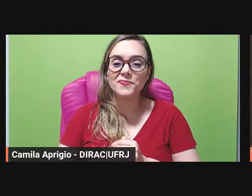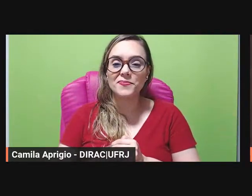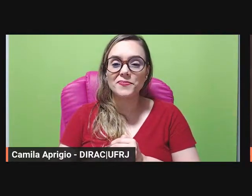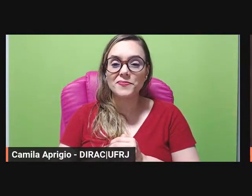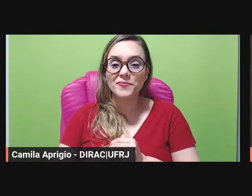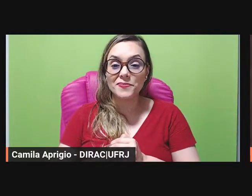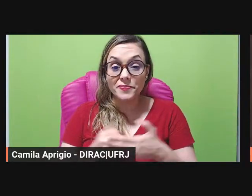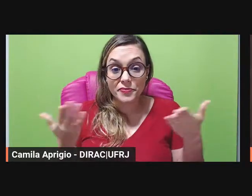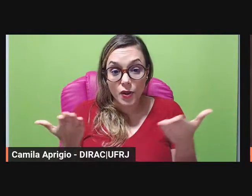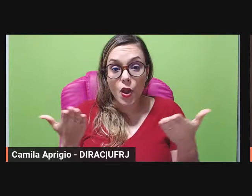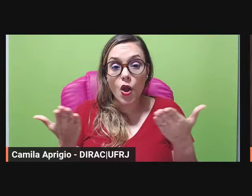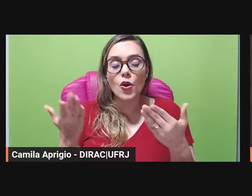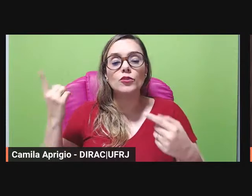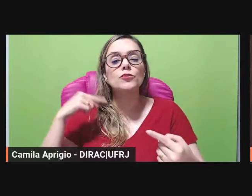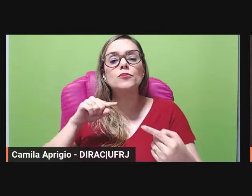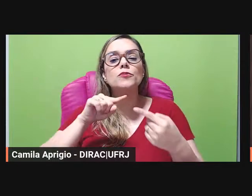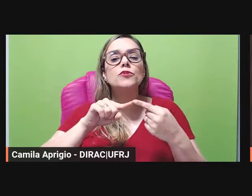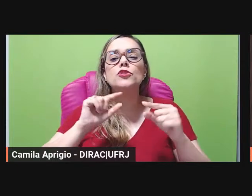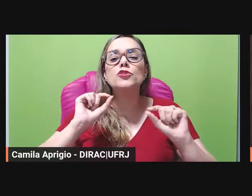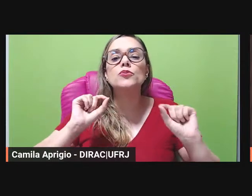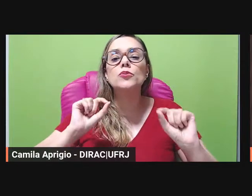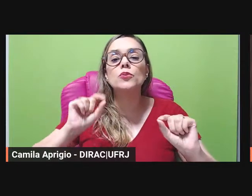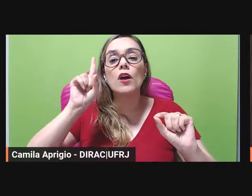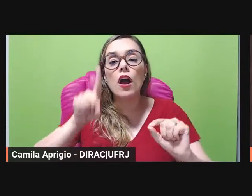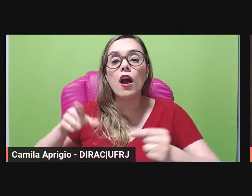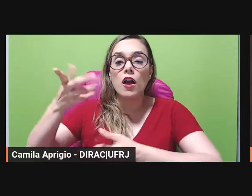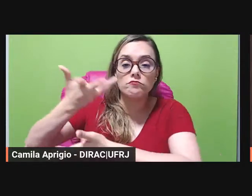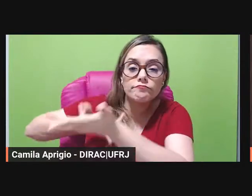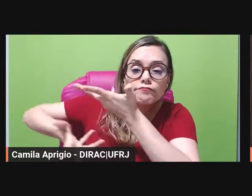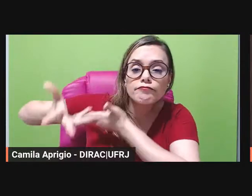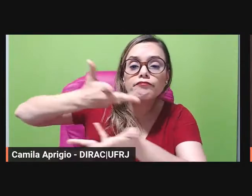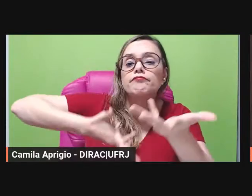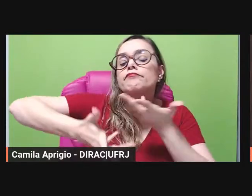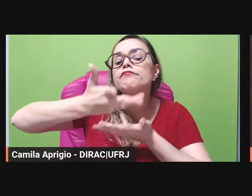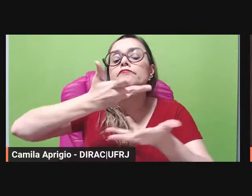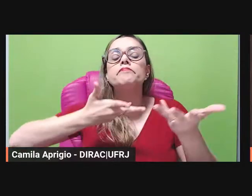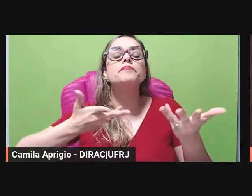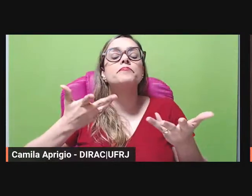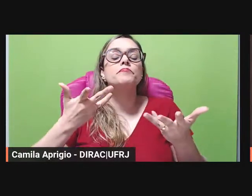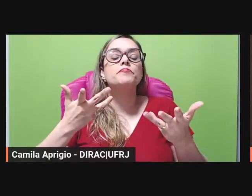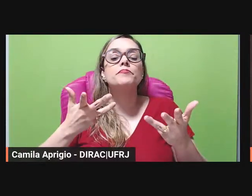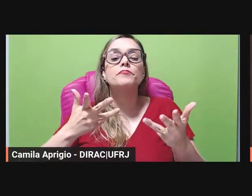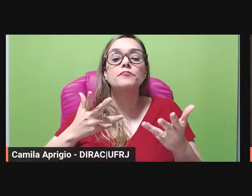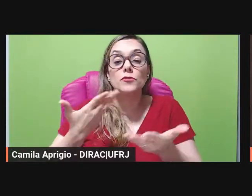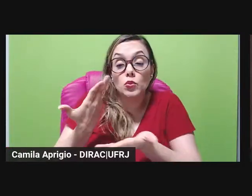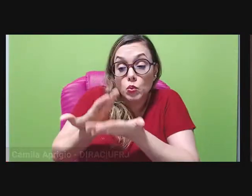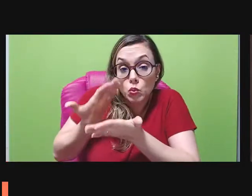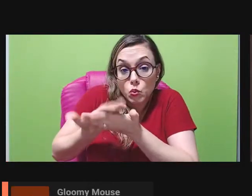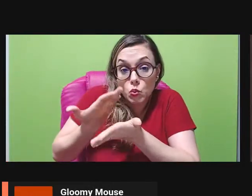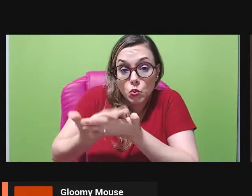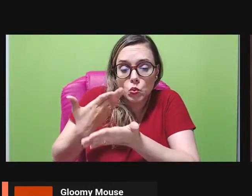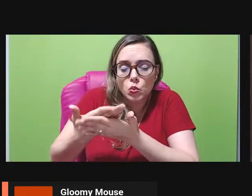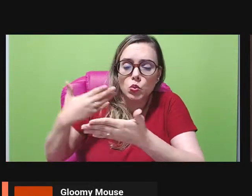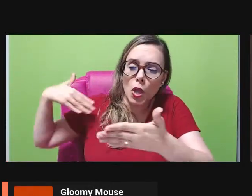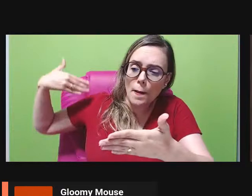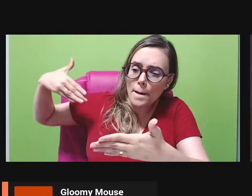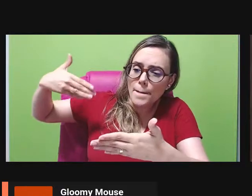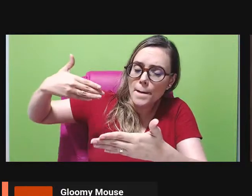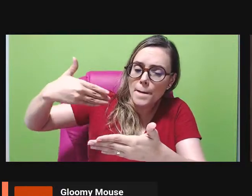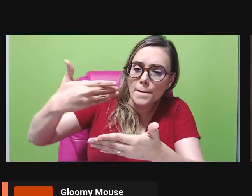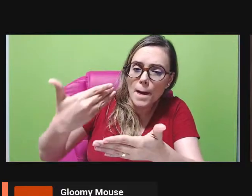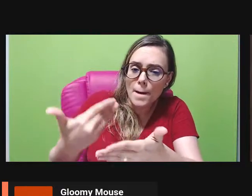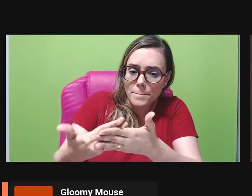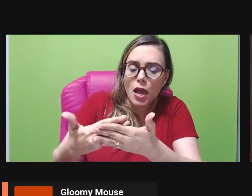participação nesta mesa é o de compartilhar com vocês os estudos que fiz sobre as fábulas fabulosas de Milor